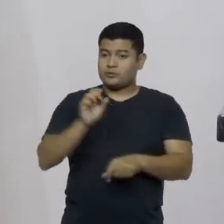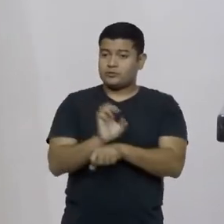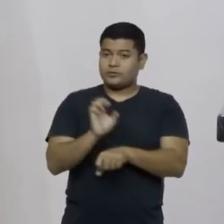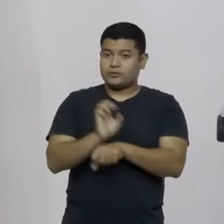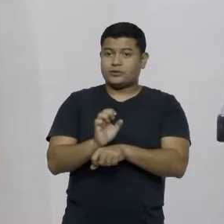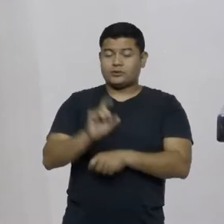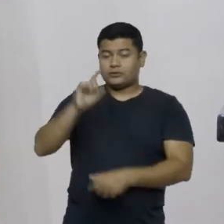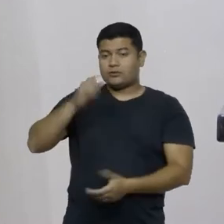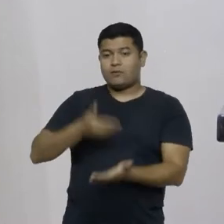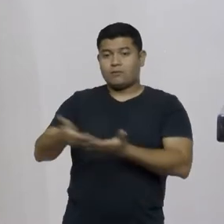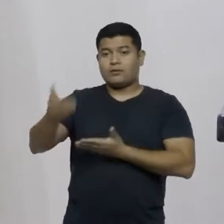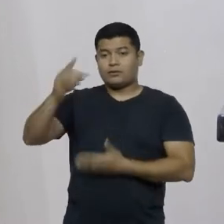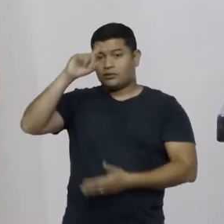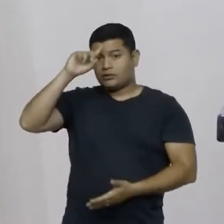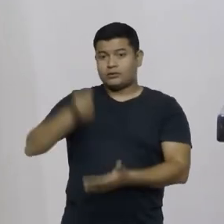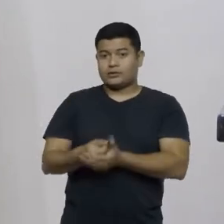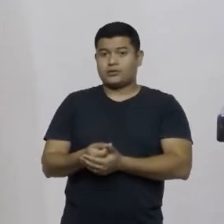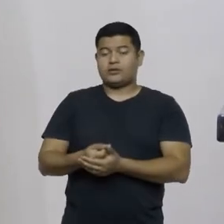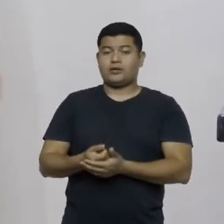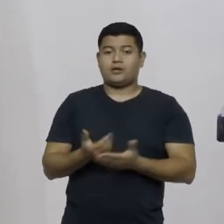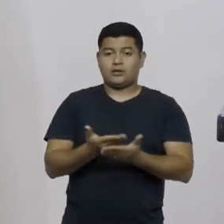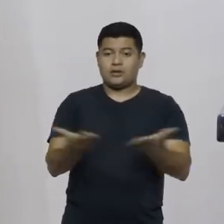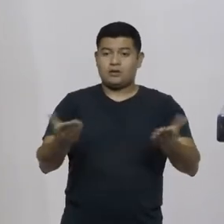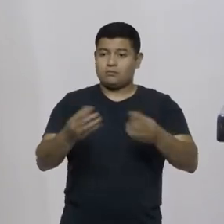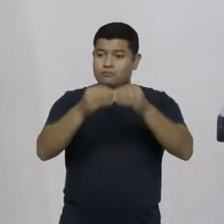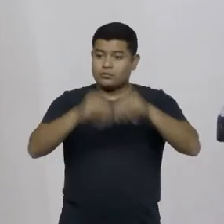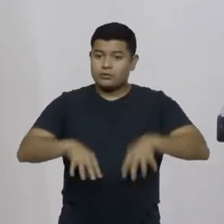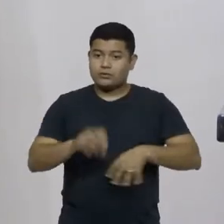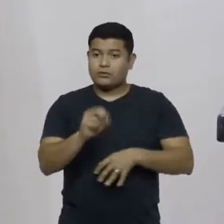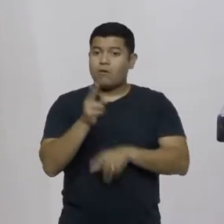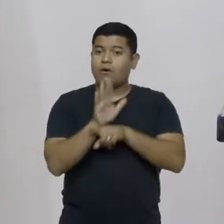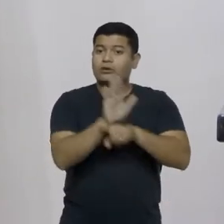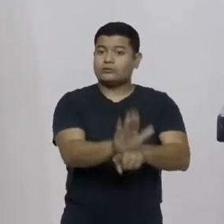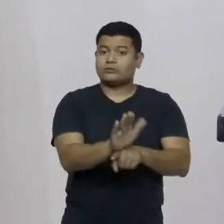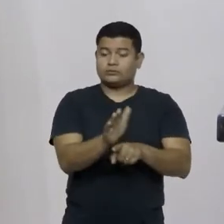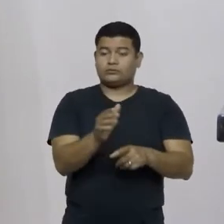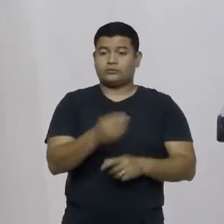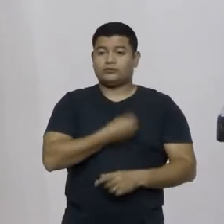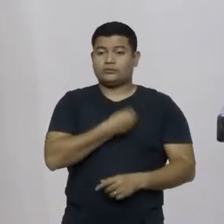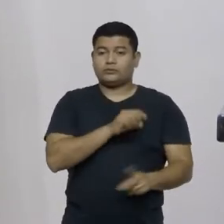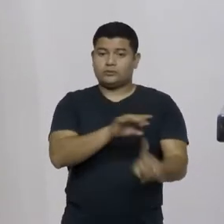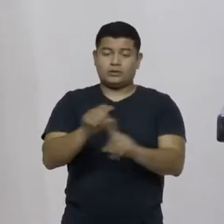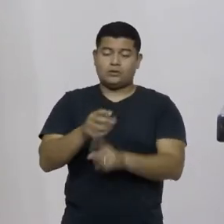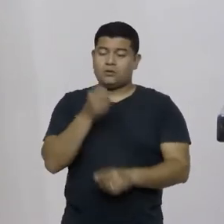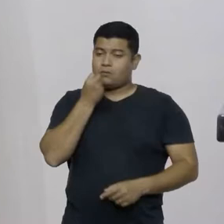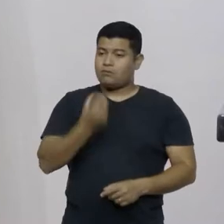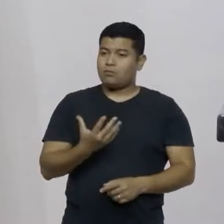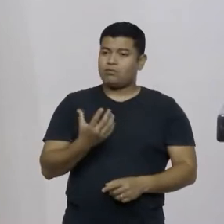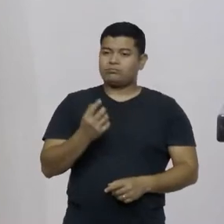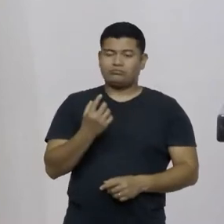aquilo que afeta as suas vidas então hoje também é um bom dia para a liberdade